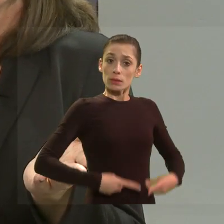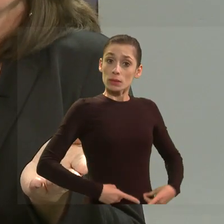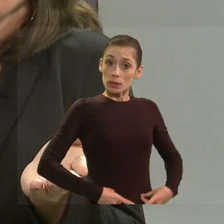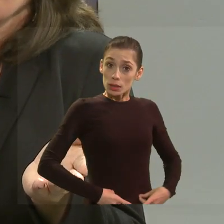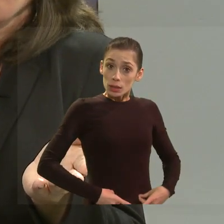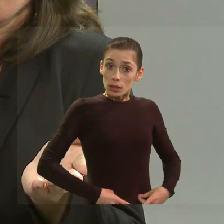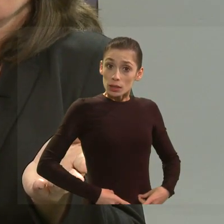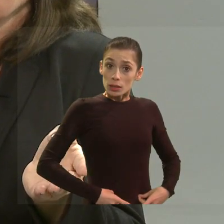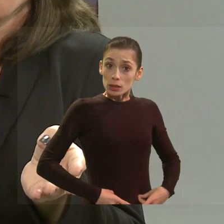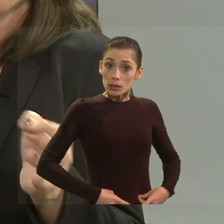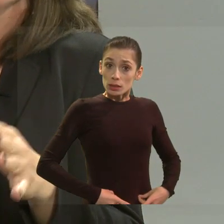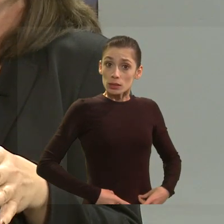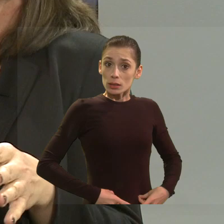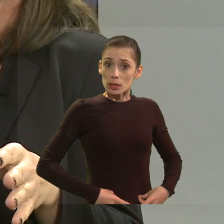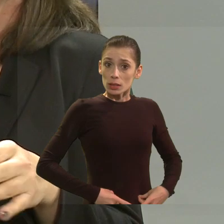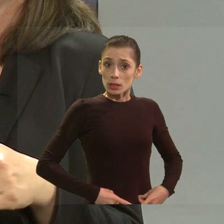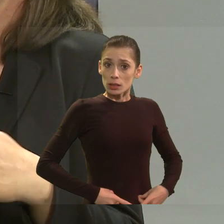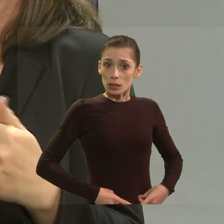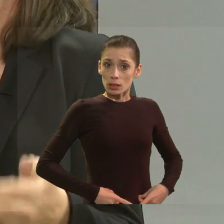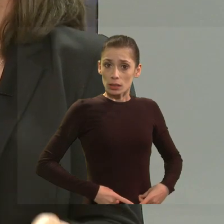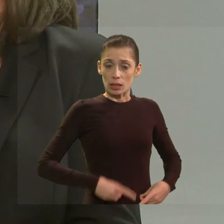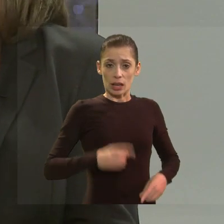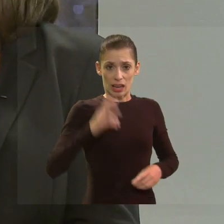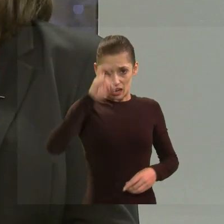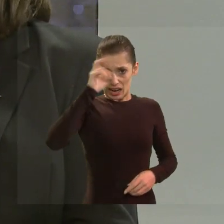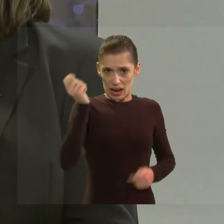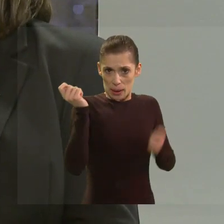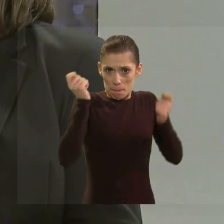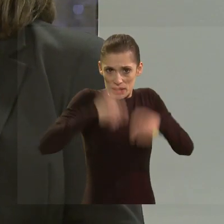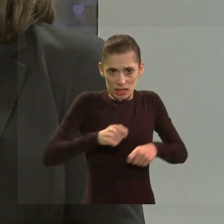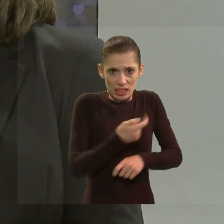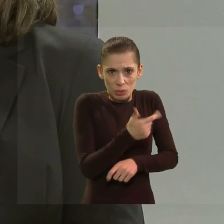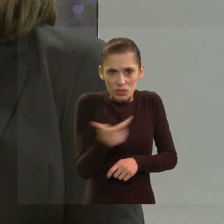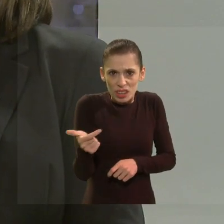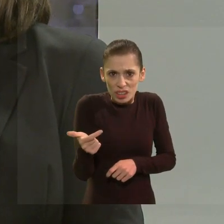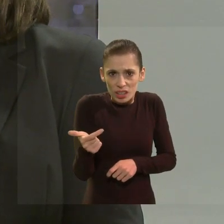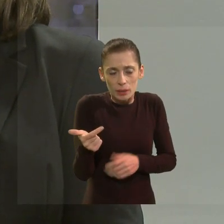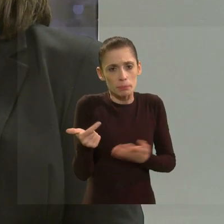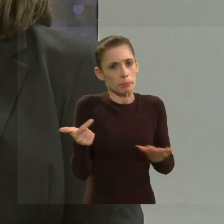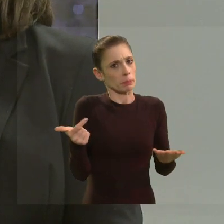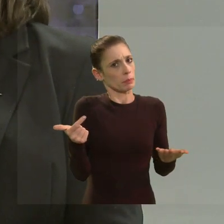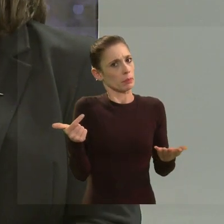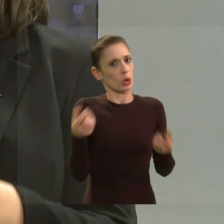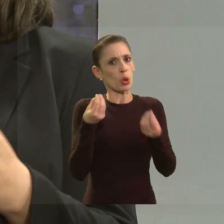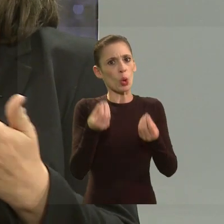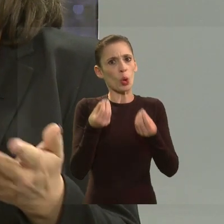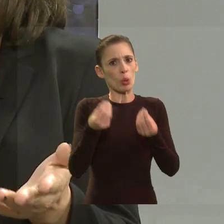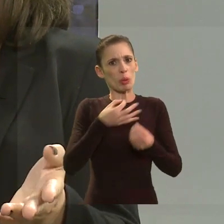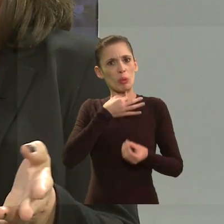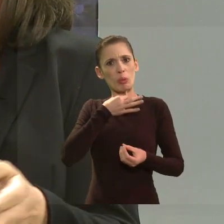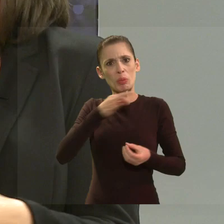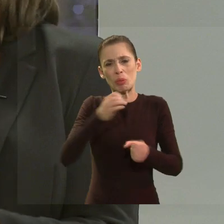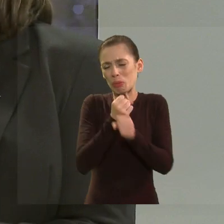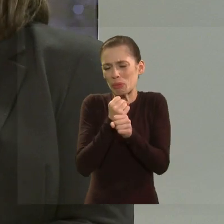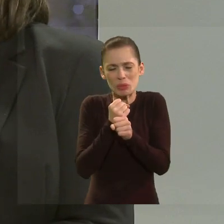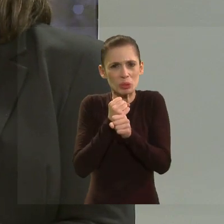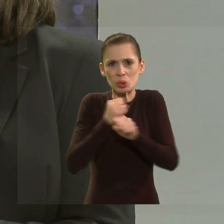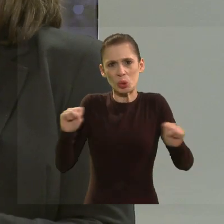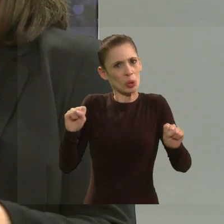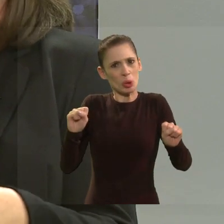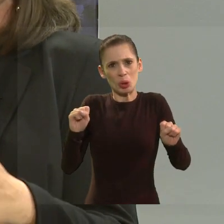relaciona isso como uma incapacidade, né, isso é um absurdo, né, a questão da deficiência,